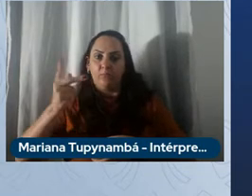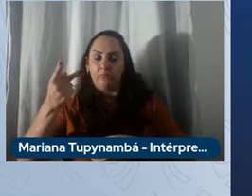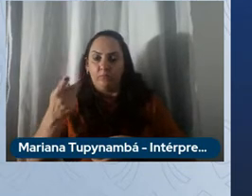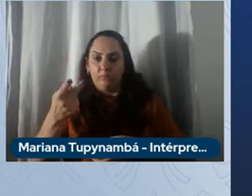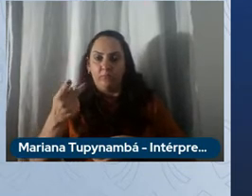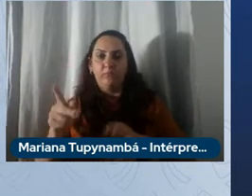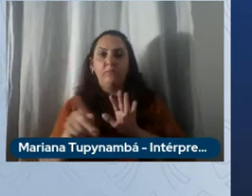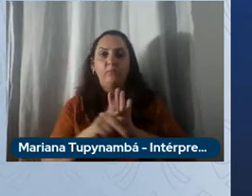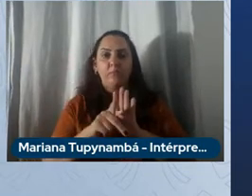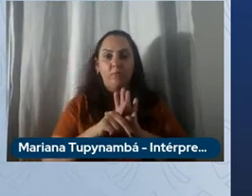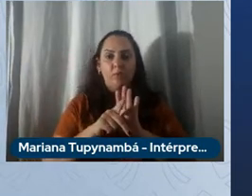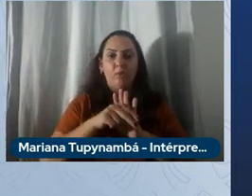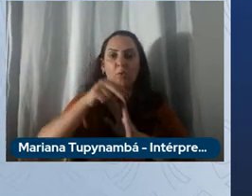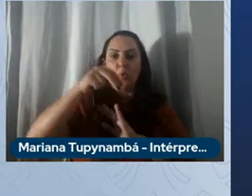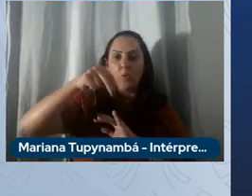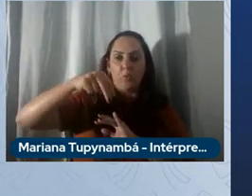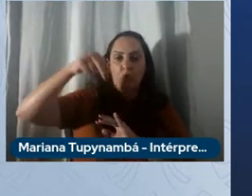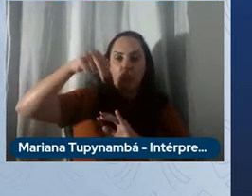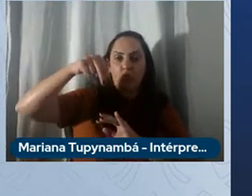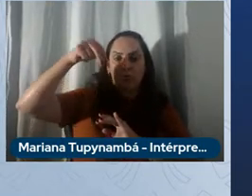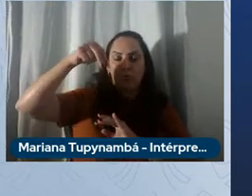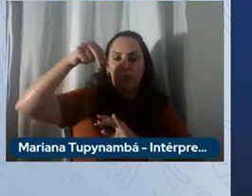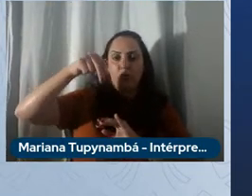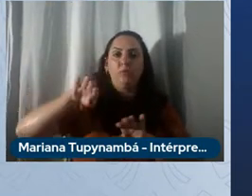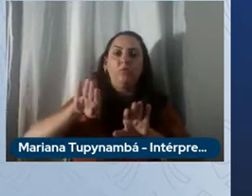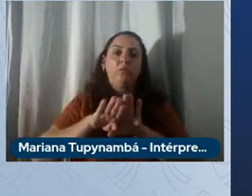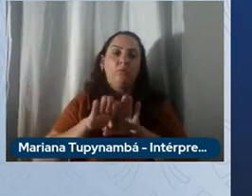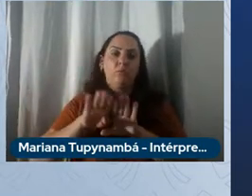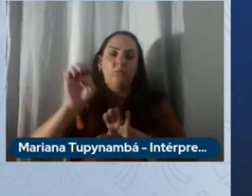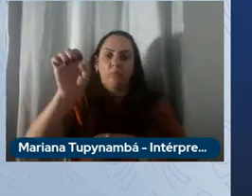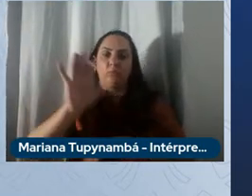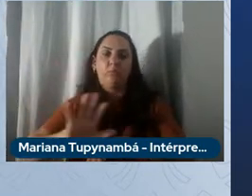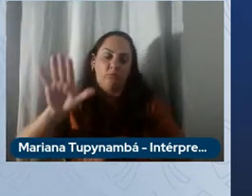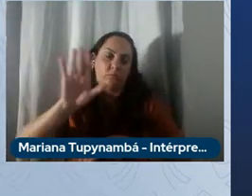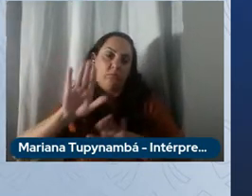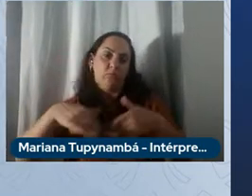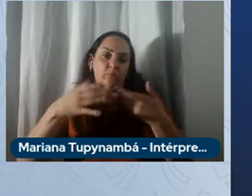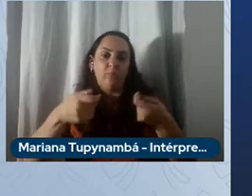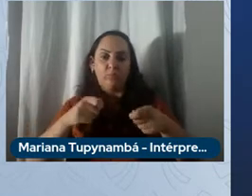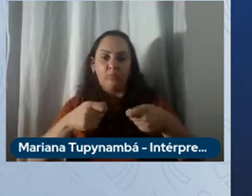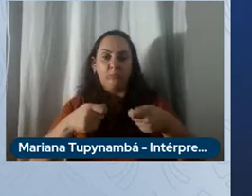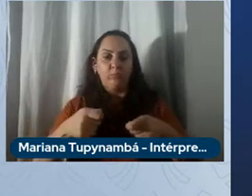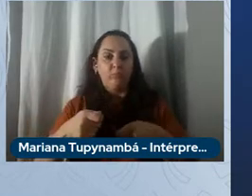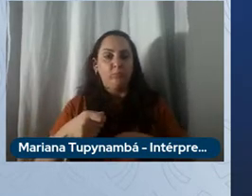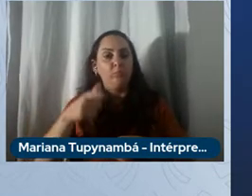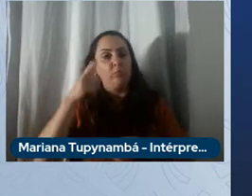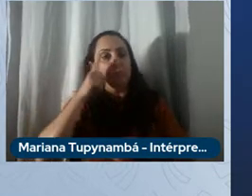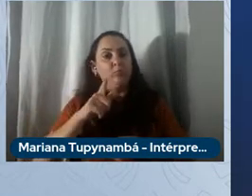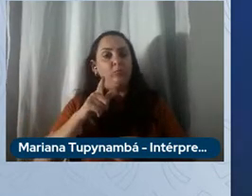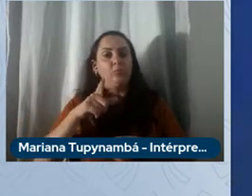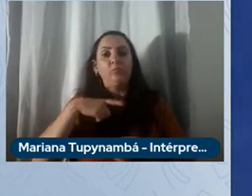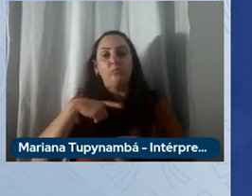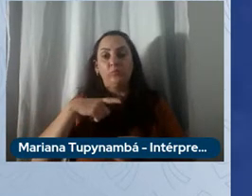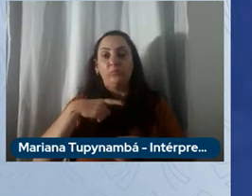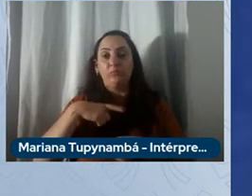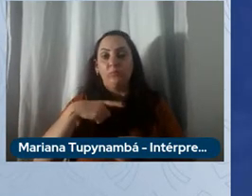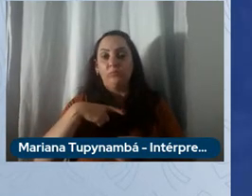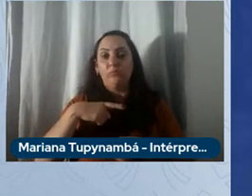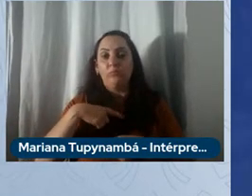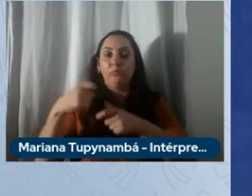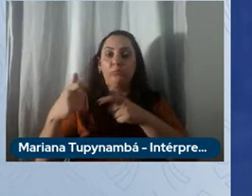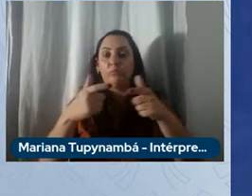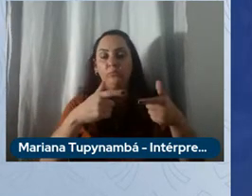precisaremos estabelecer uma cadeia de valor que comporte esse tipo de suprimento próximo